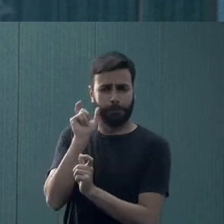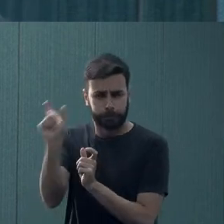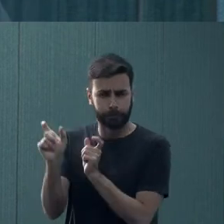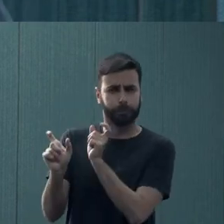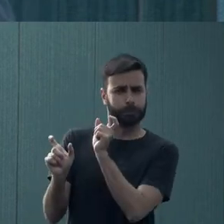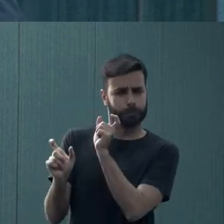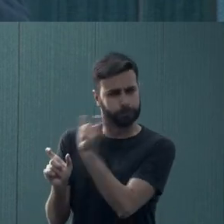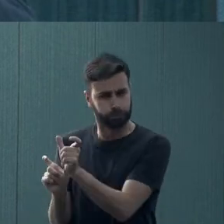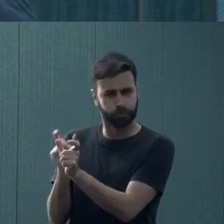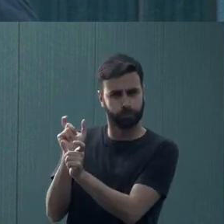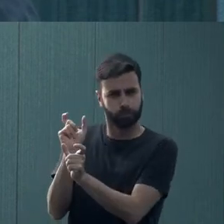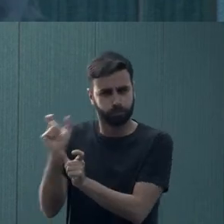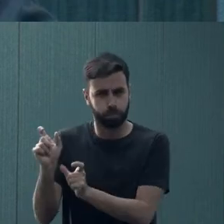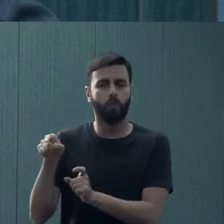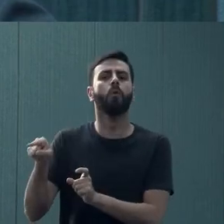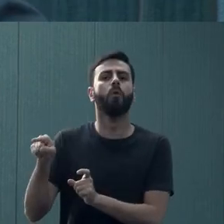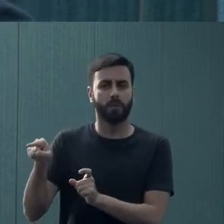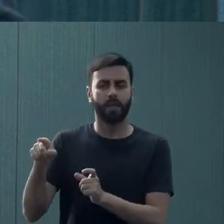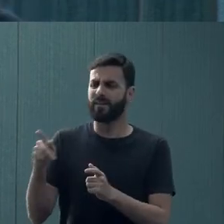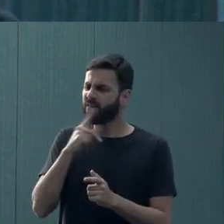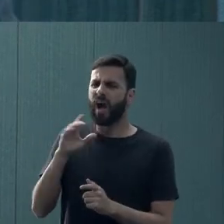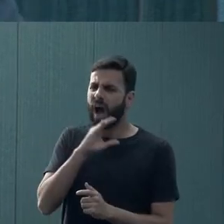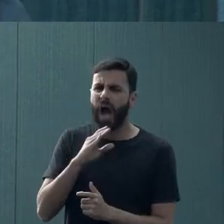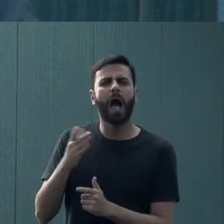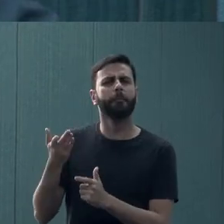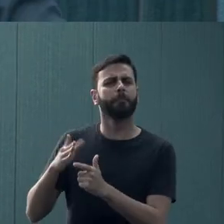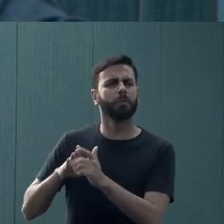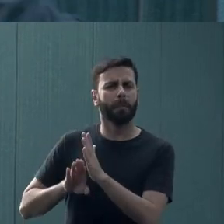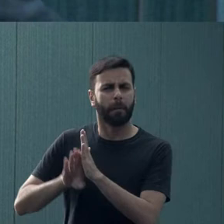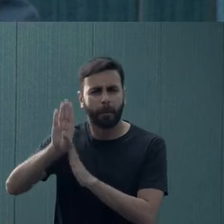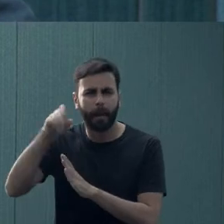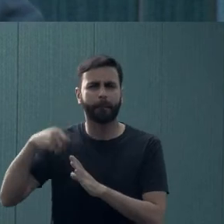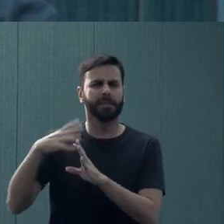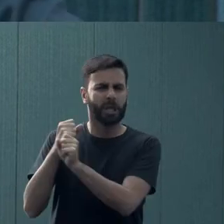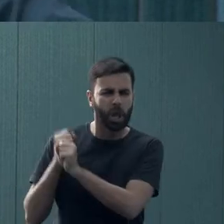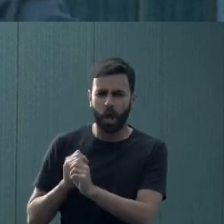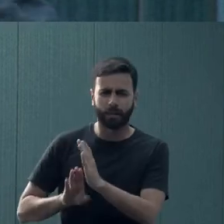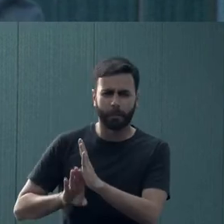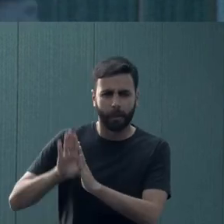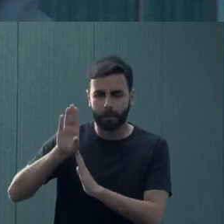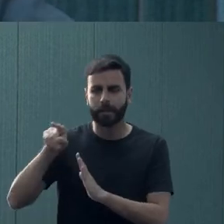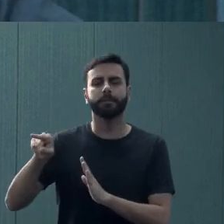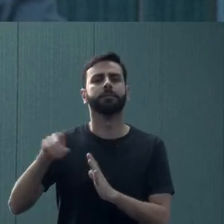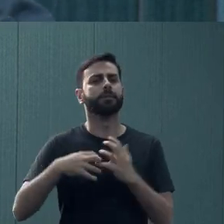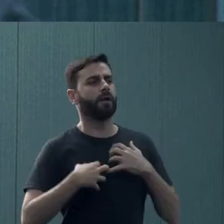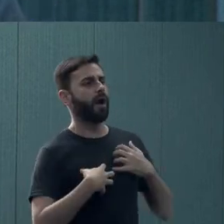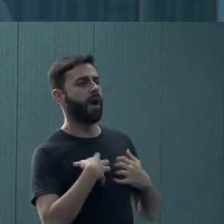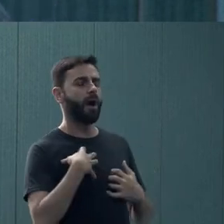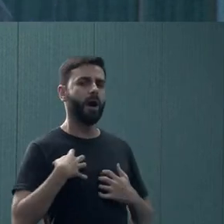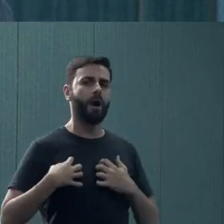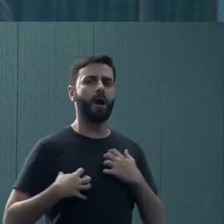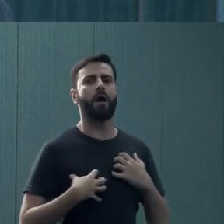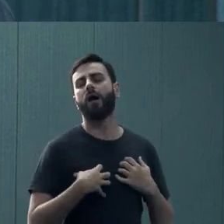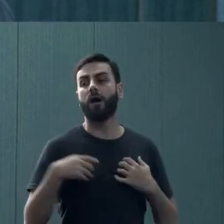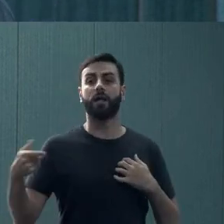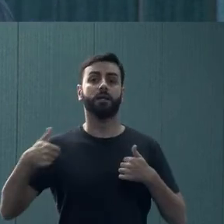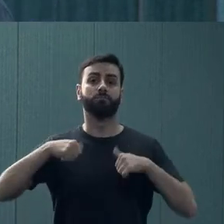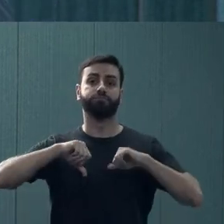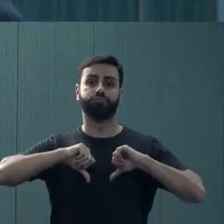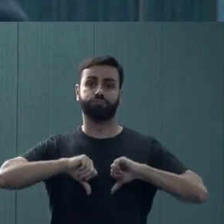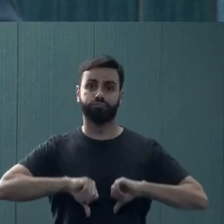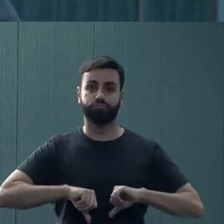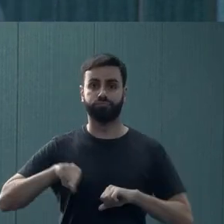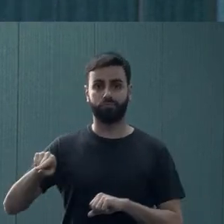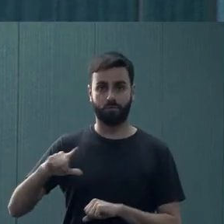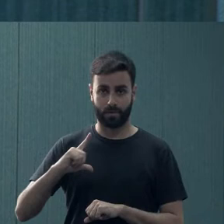pressões por produtividade, por coeficiente, e tudo isso vai fomentando uma série